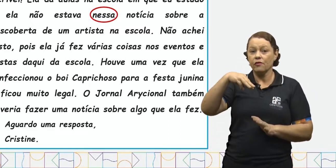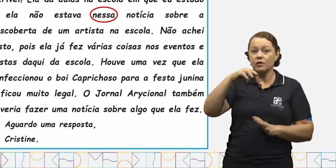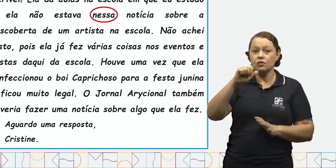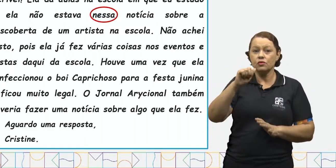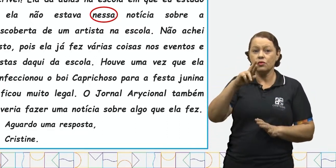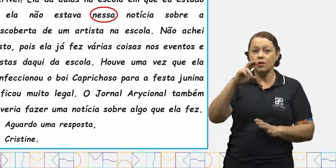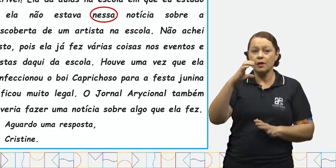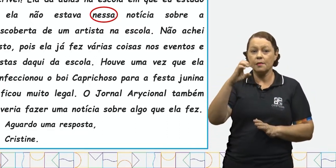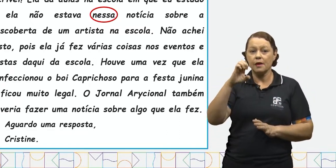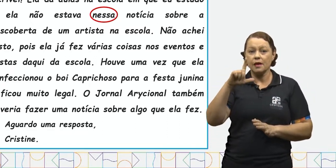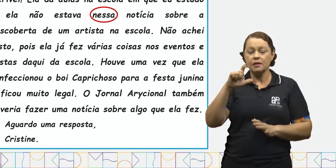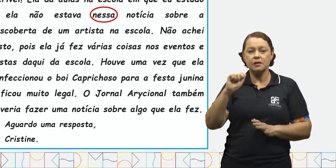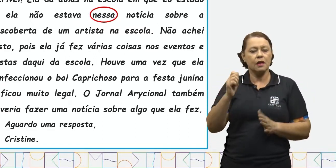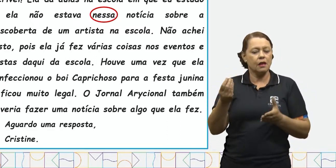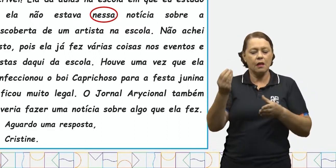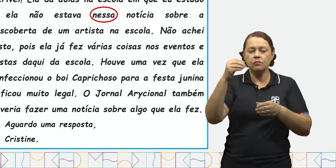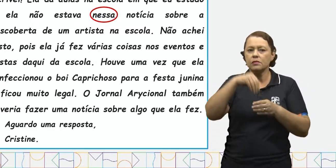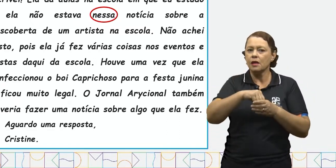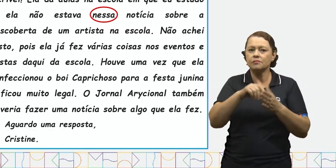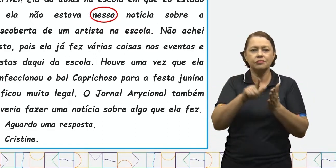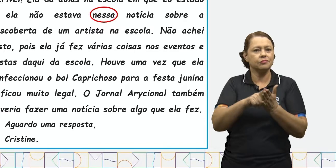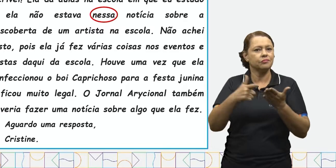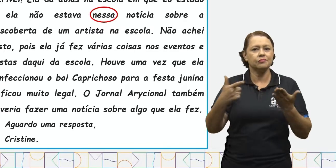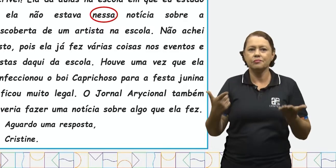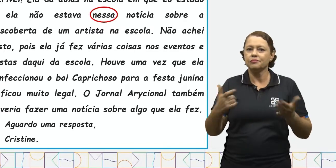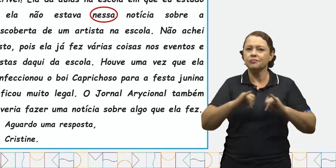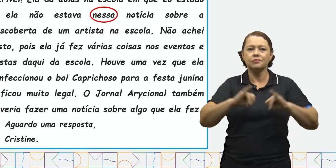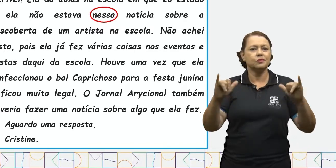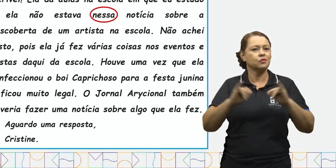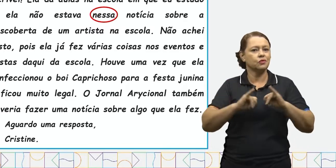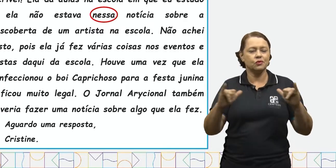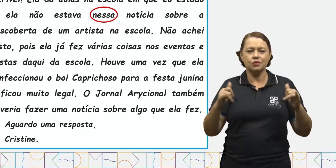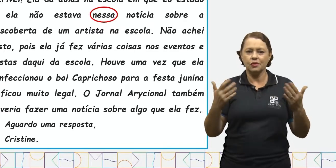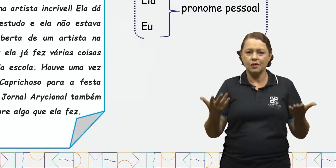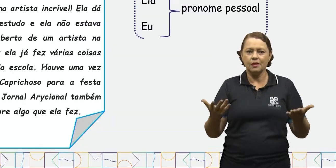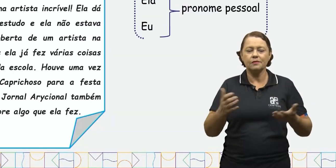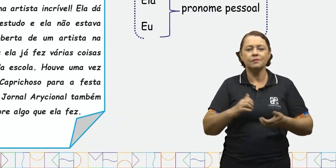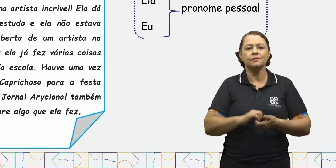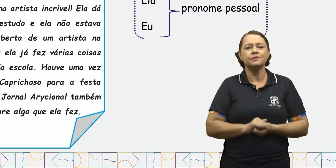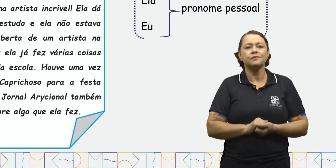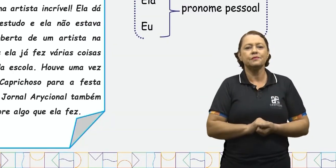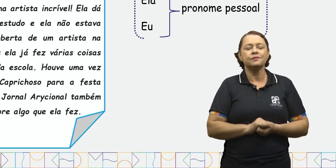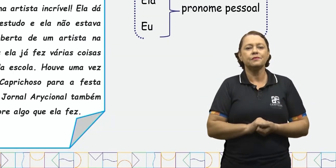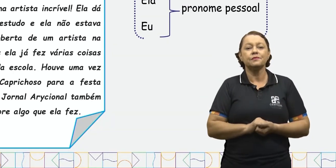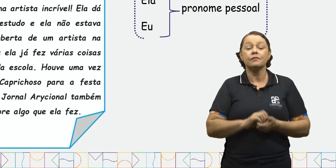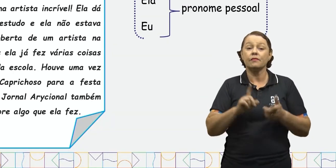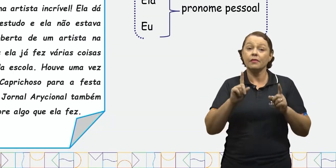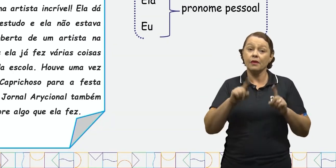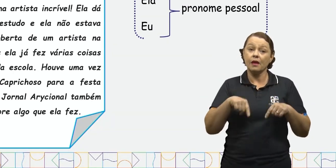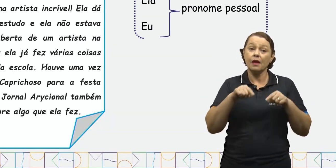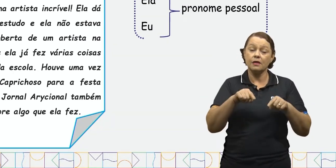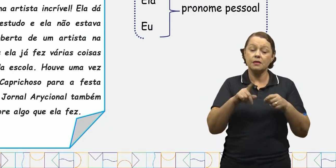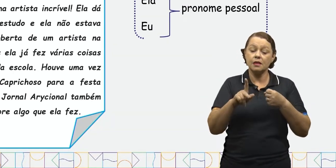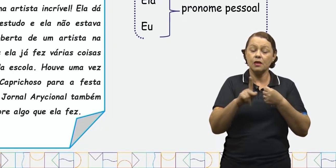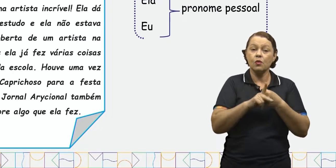não está nessa notícia, na notícia do jornal sobre o Célio. Assim, o pronome ela, que